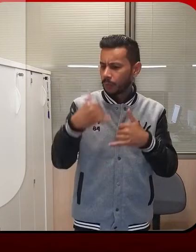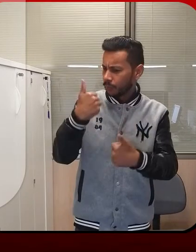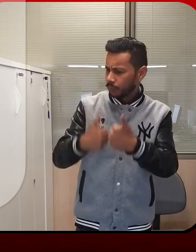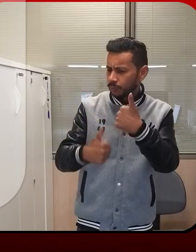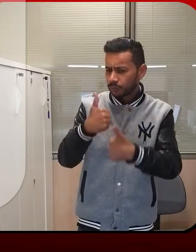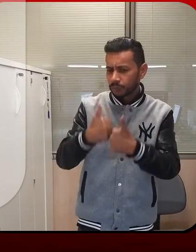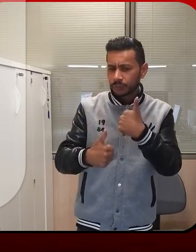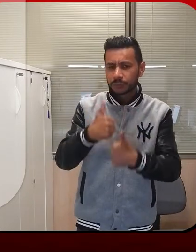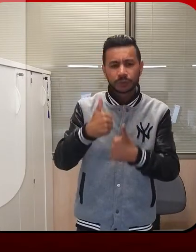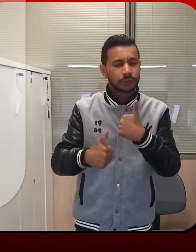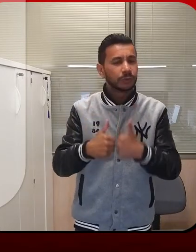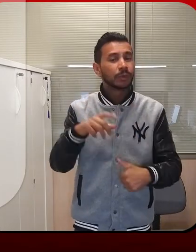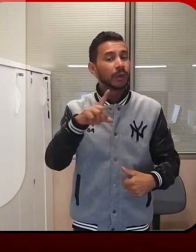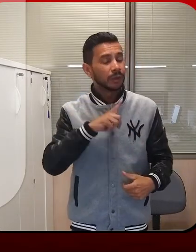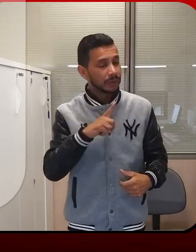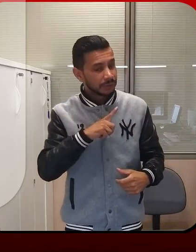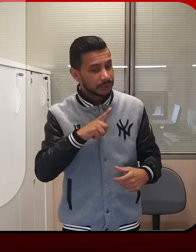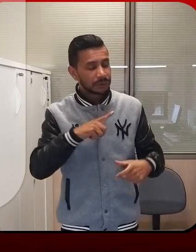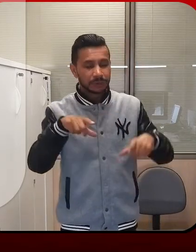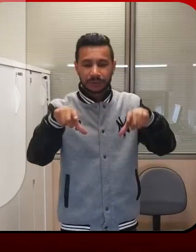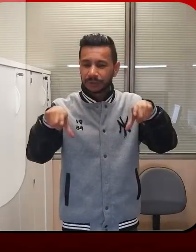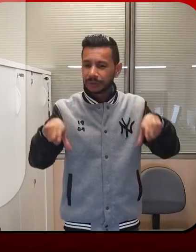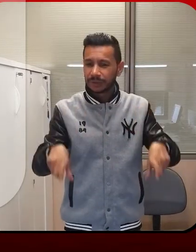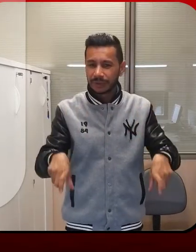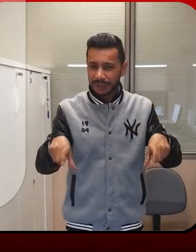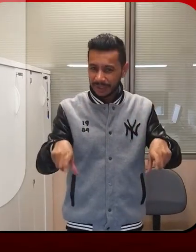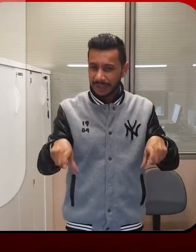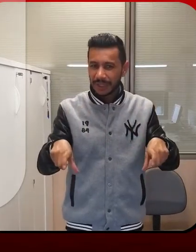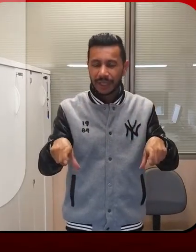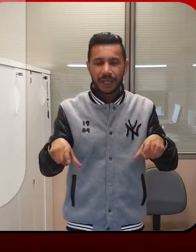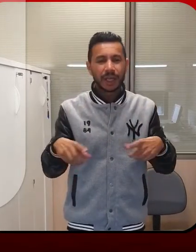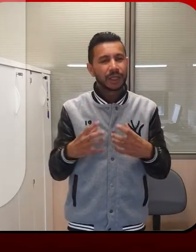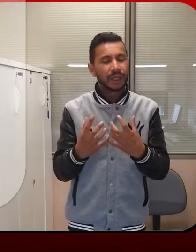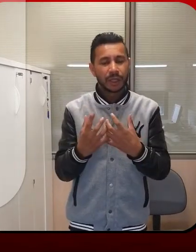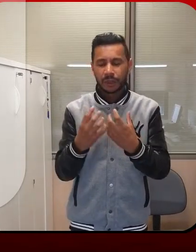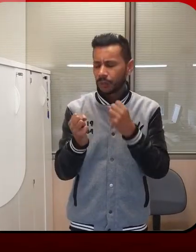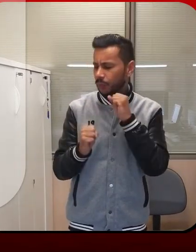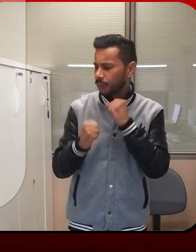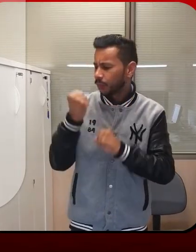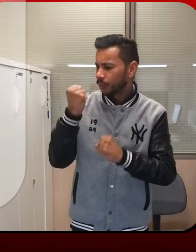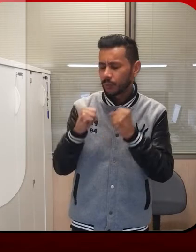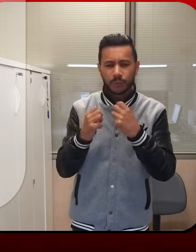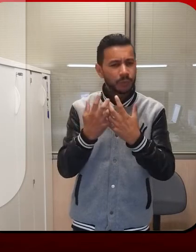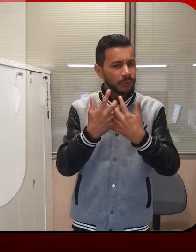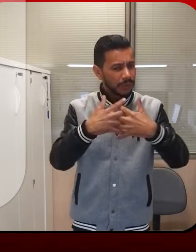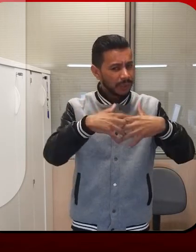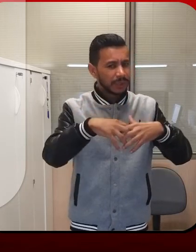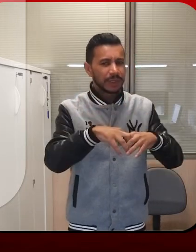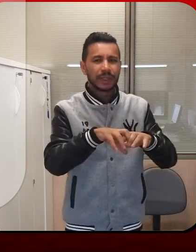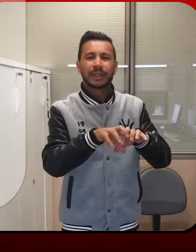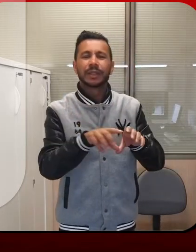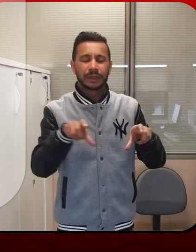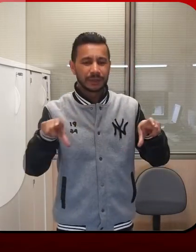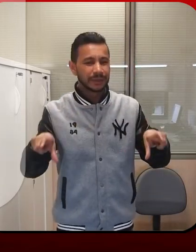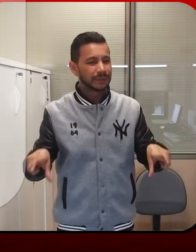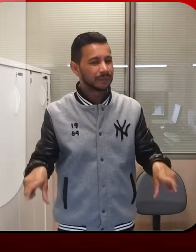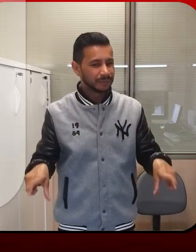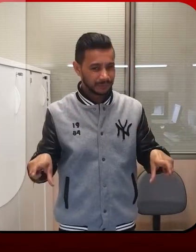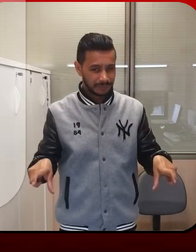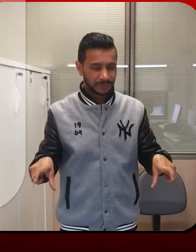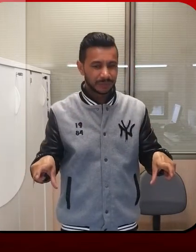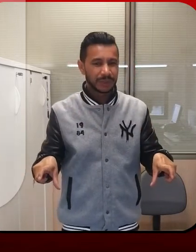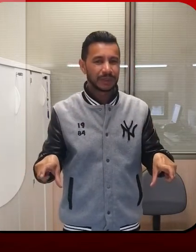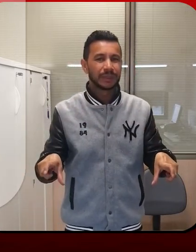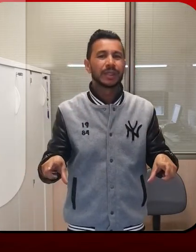sexta-feira teve vitória da Univel, da Simpal 2, da Tuba e empate entre Metausa e Cetrens pelo